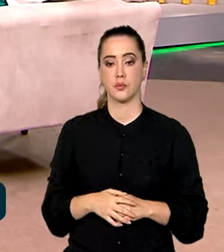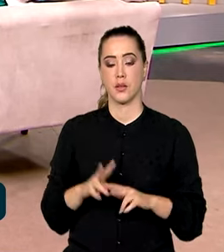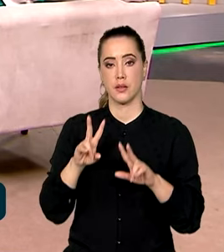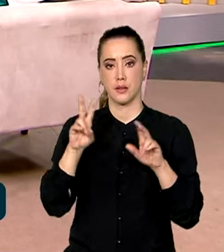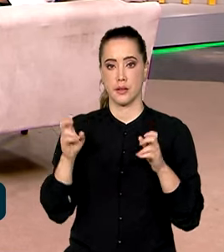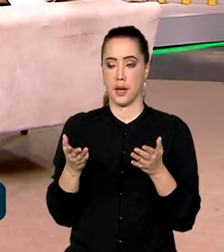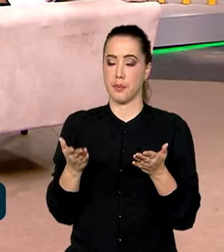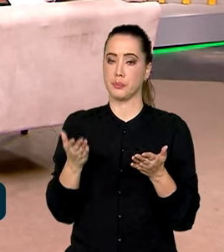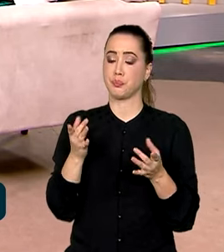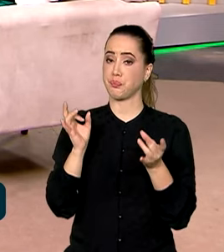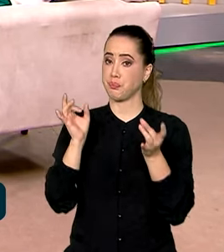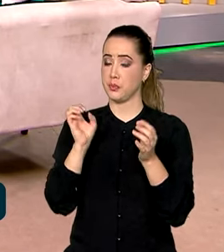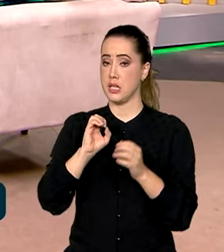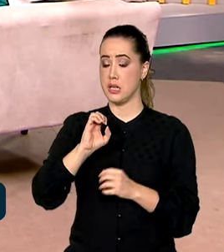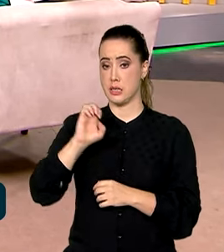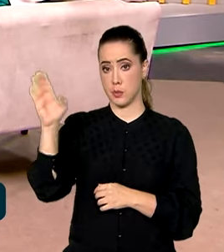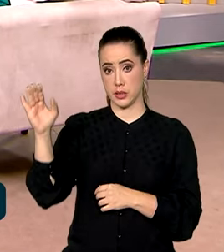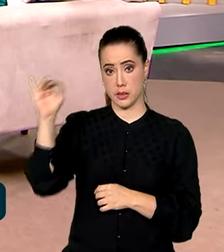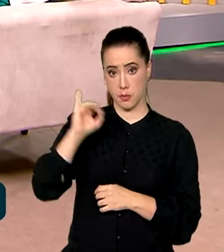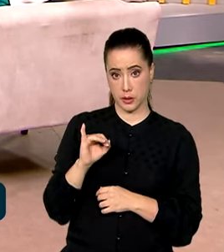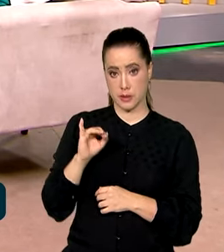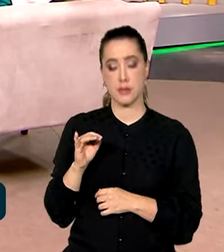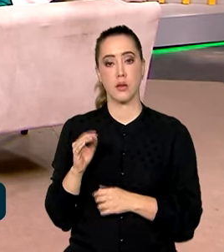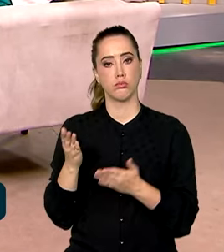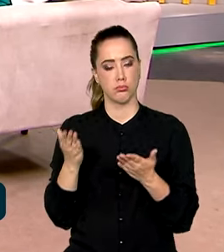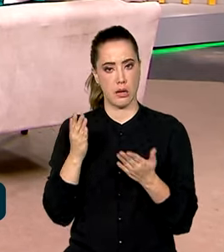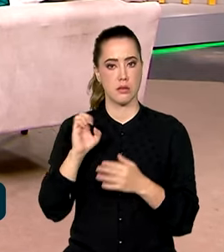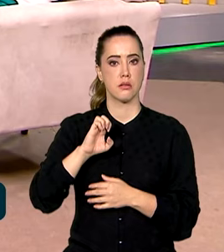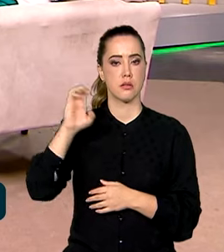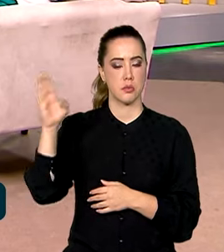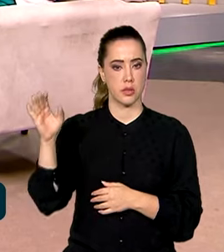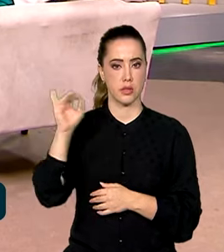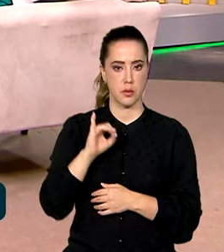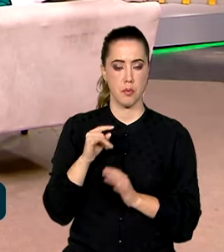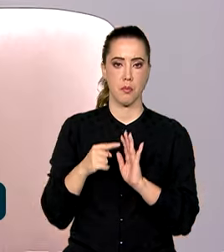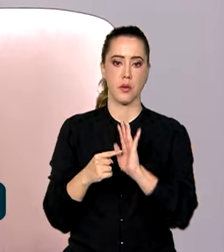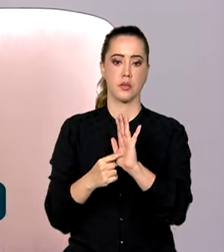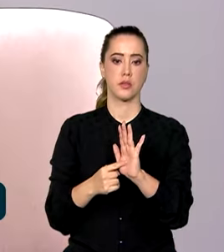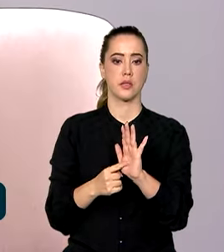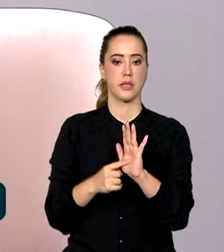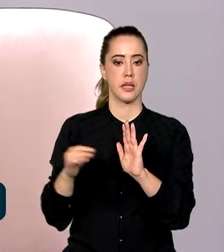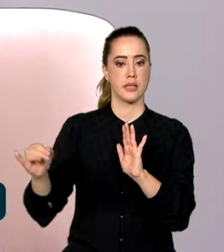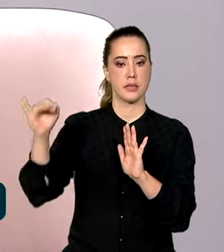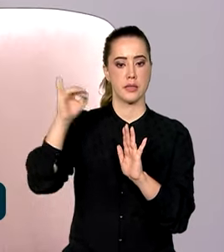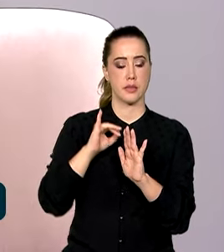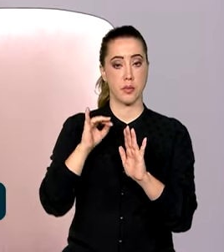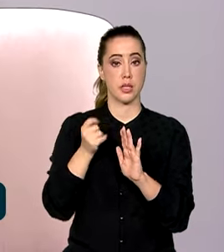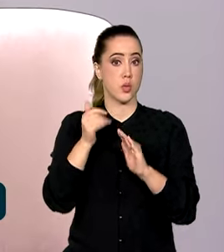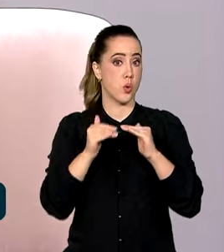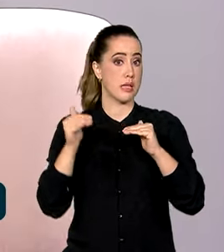a balança comercial, né? Os últimos dados indicam que as exportações estão superando as importações no país.